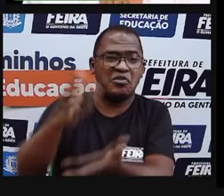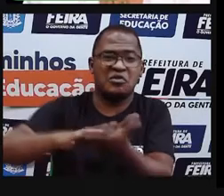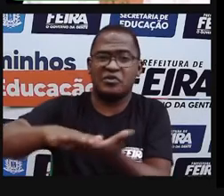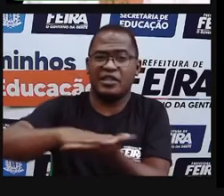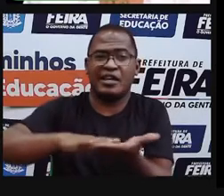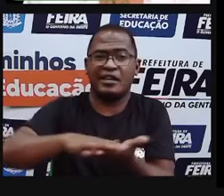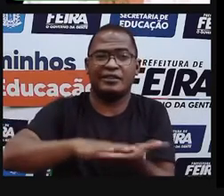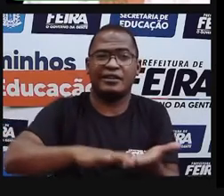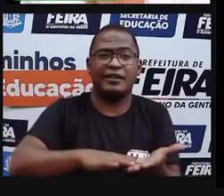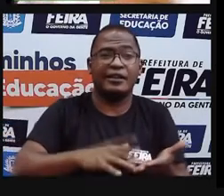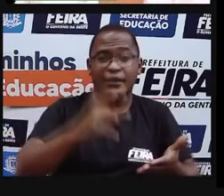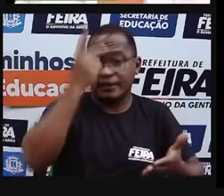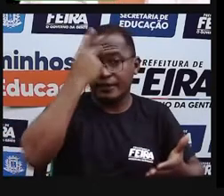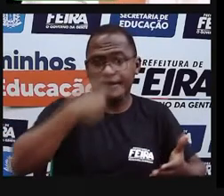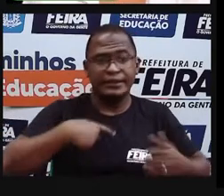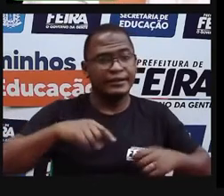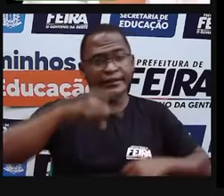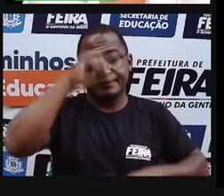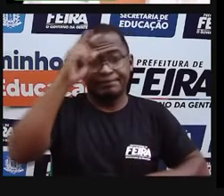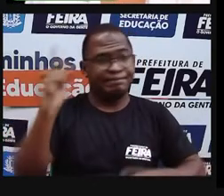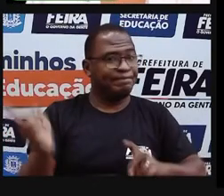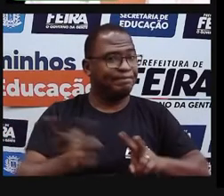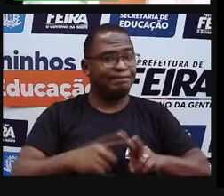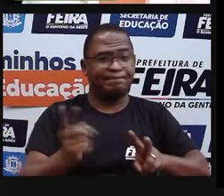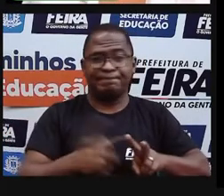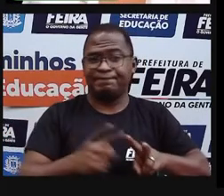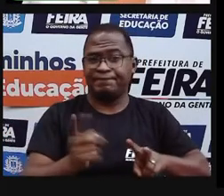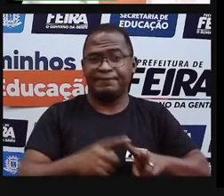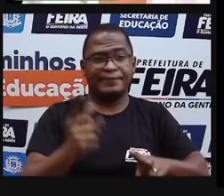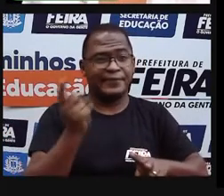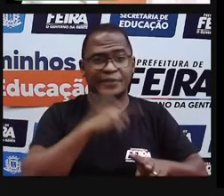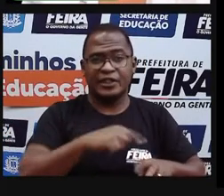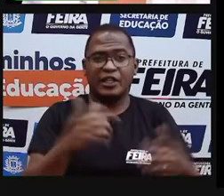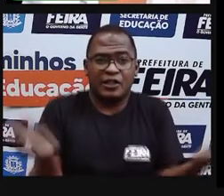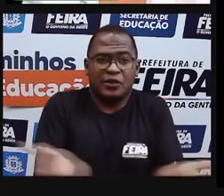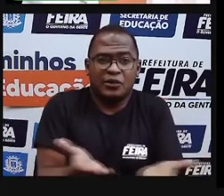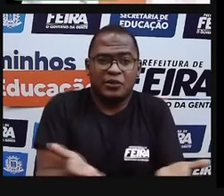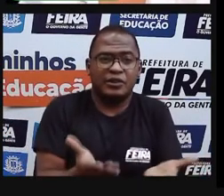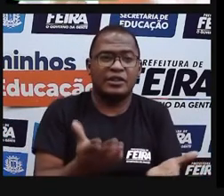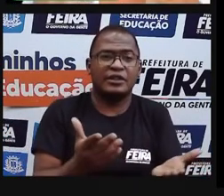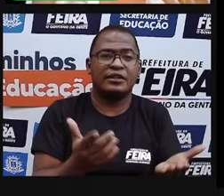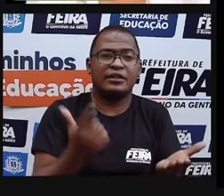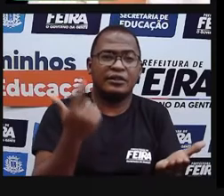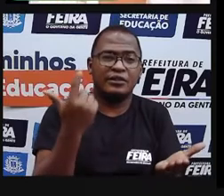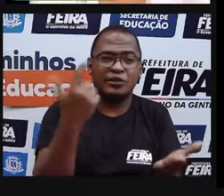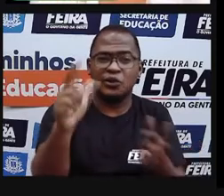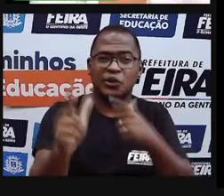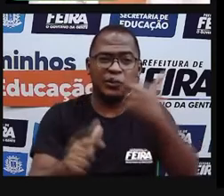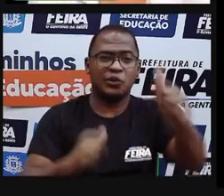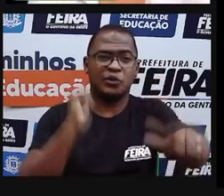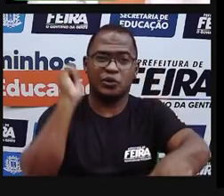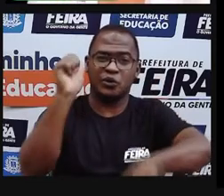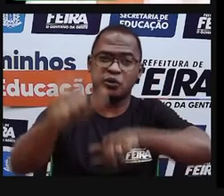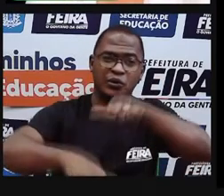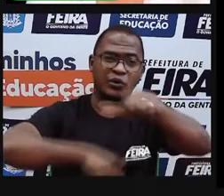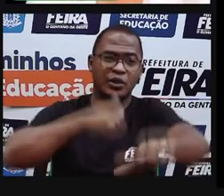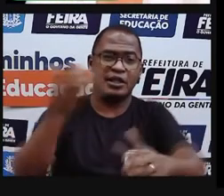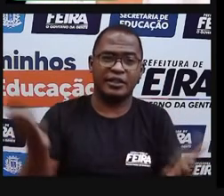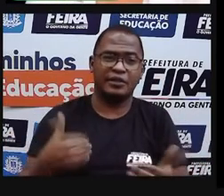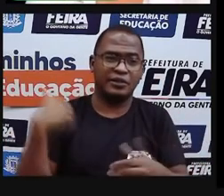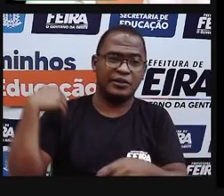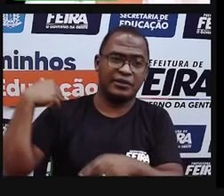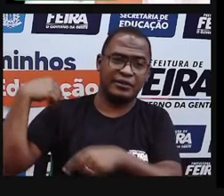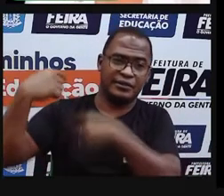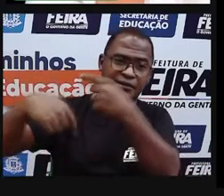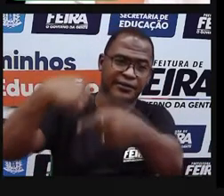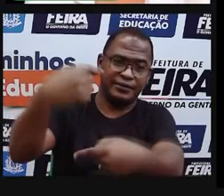que não costuma ter esses mesmos hábitos alimentares. E a gente vai ver por que isso aconteceu. Na pré